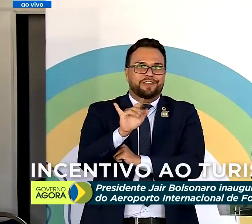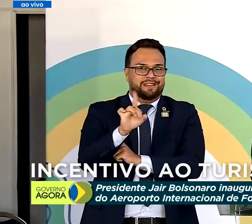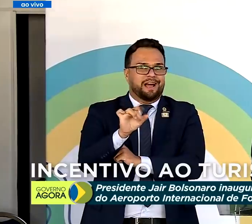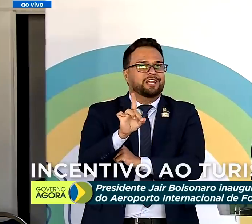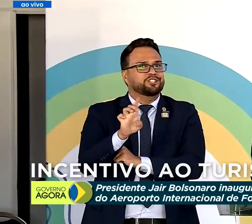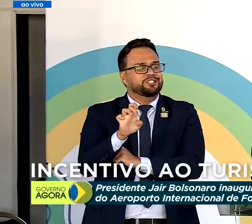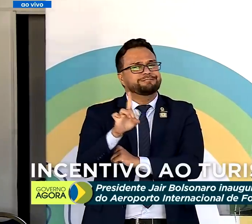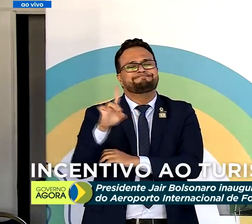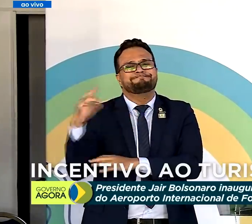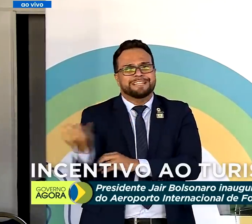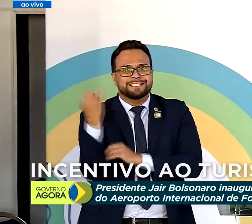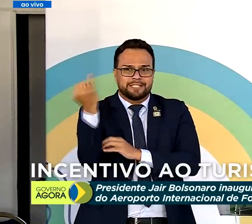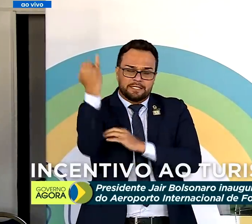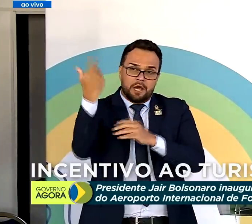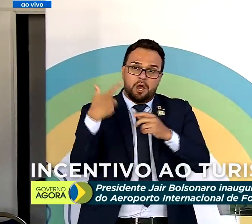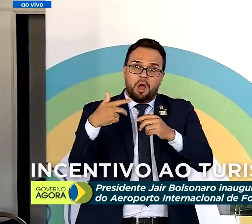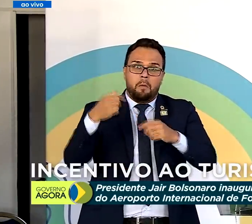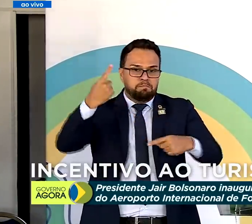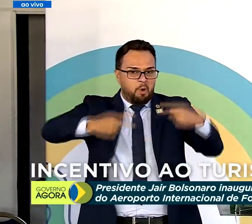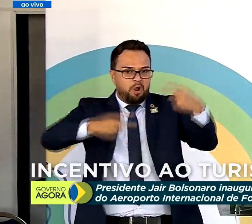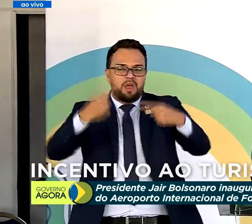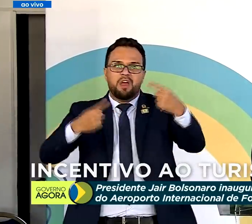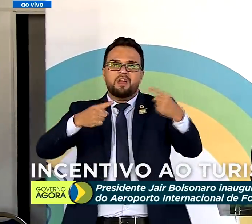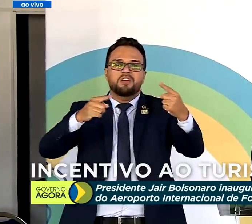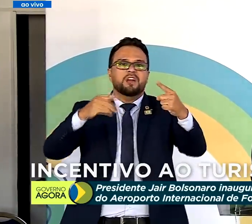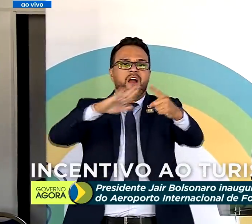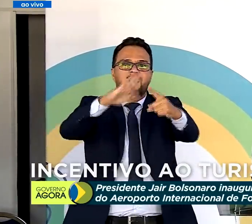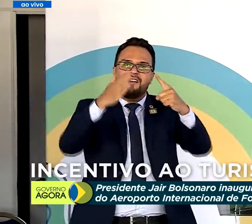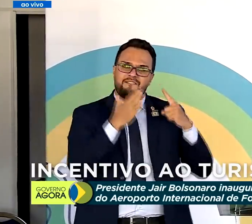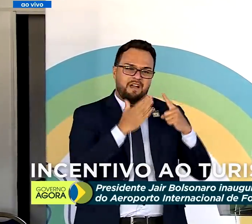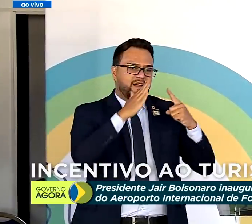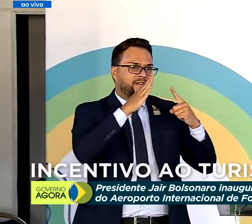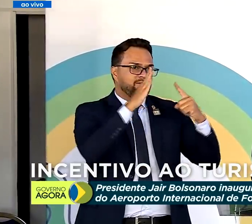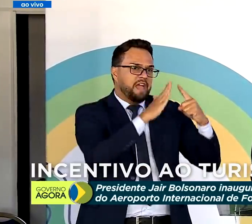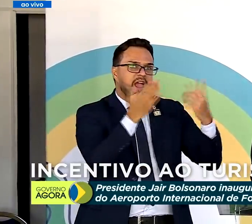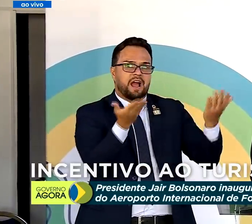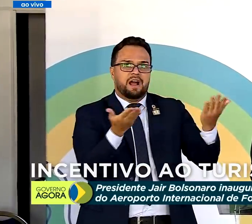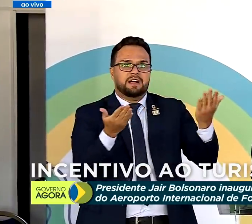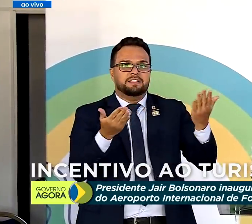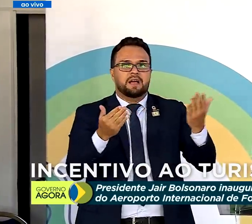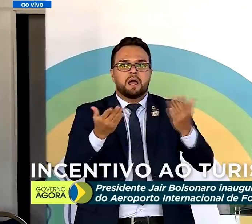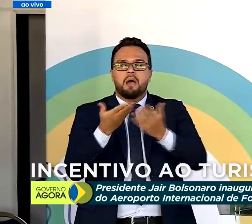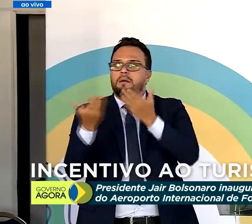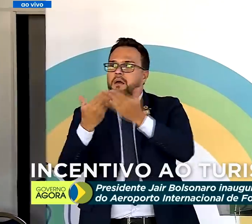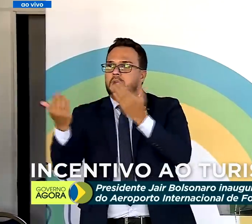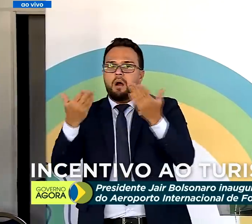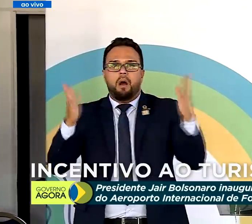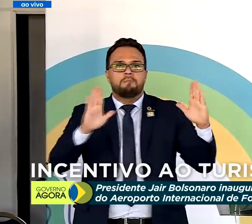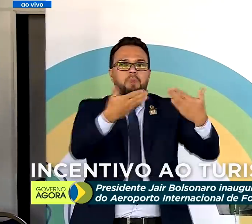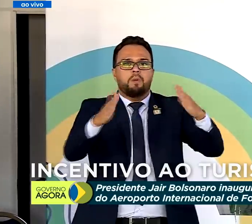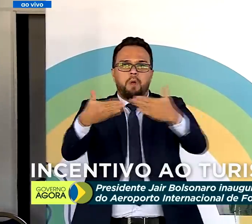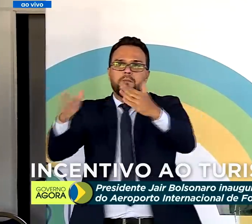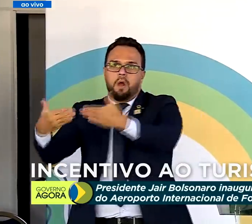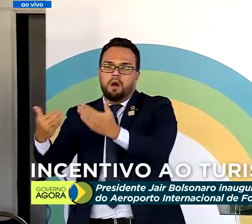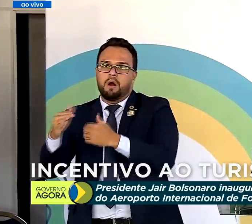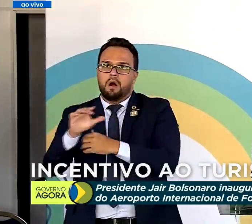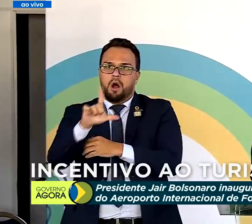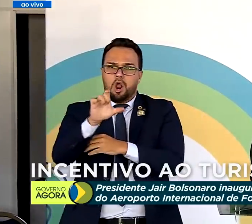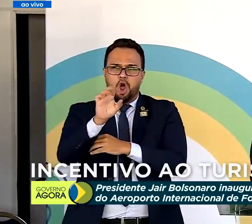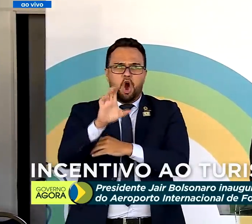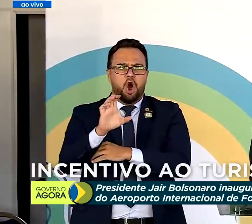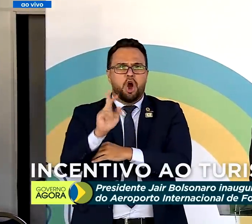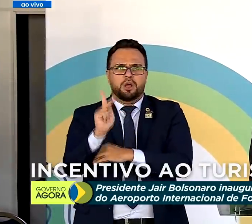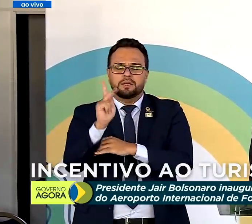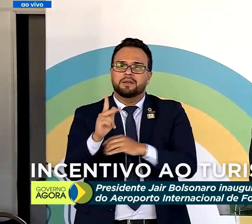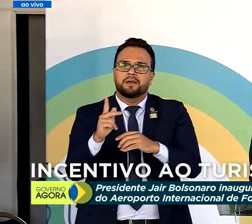Essa política de ficar em casa, de tirar emprego dos outros, de fechar o comércio, está empobrecendo o nosso